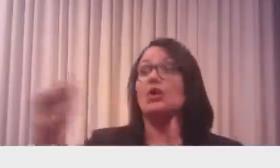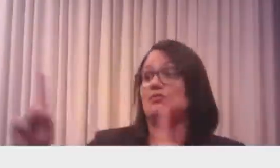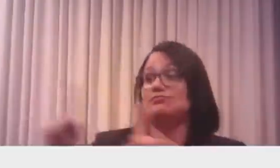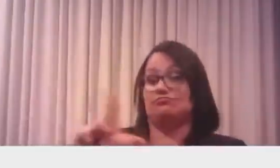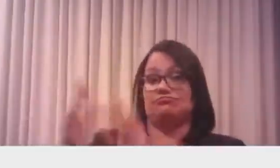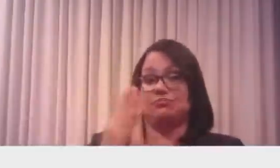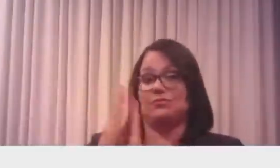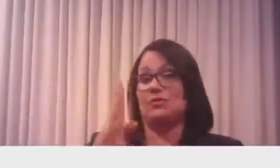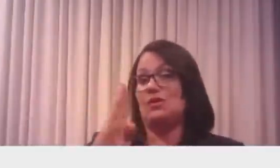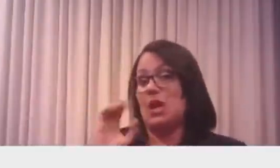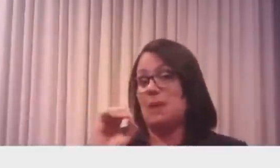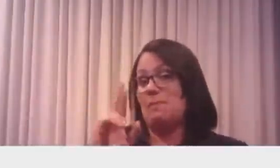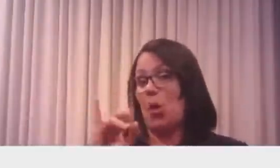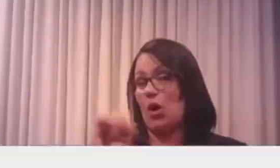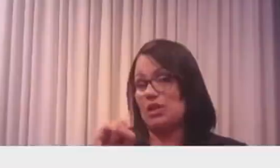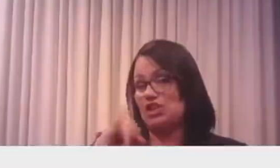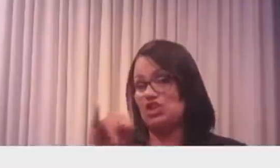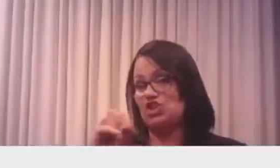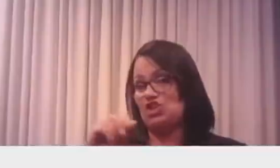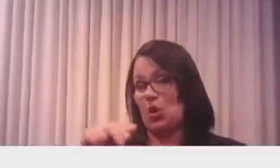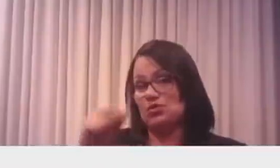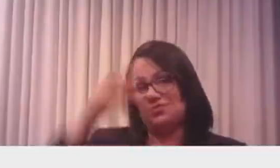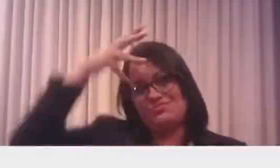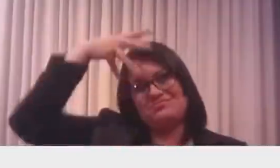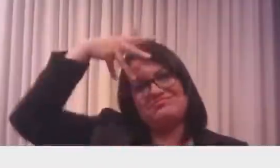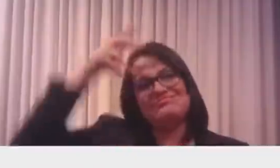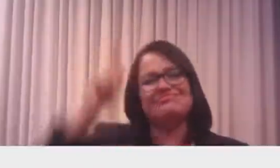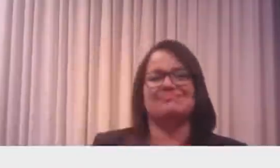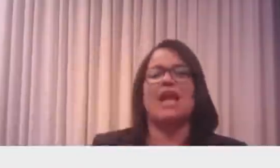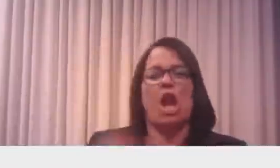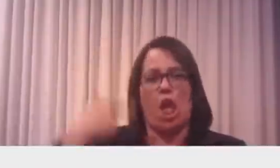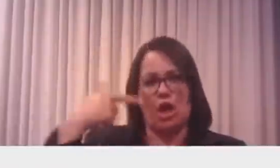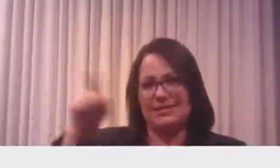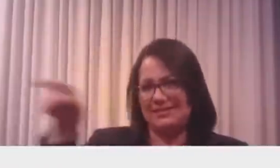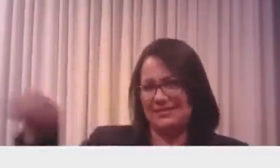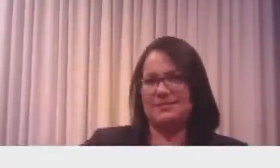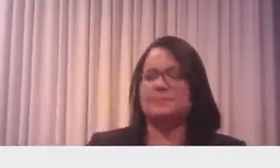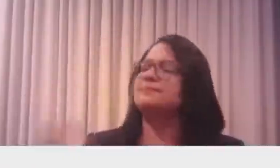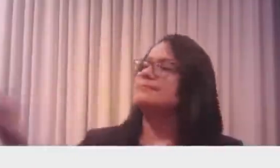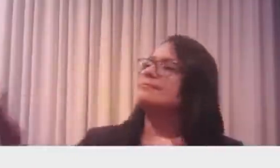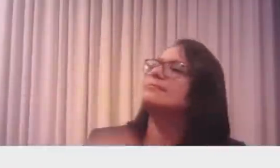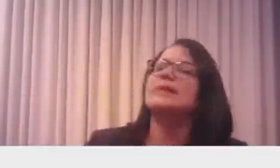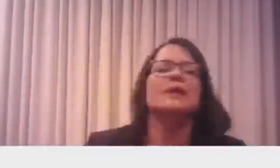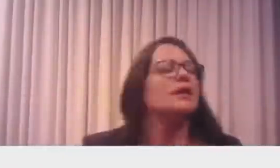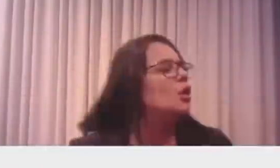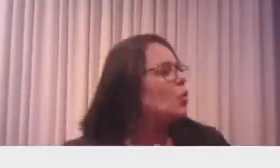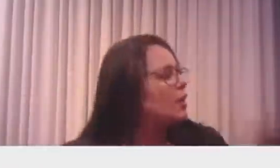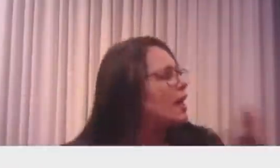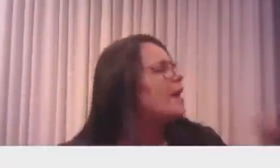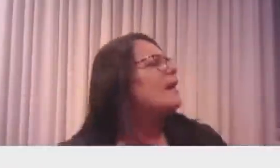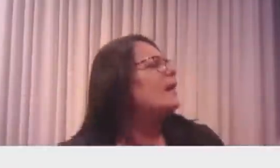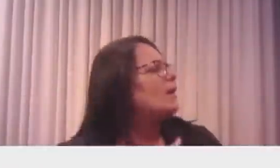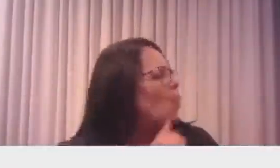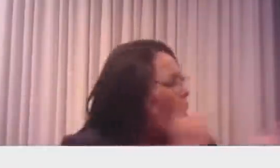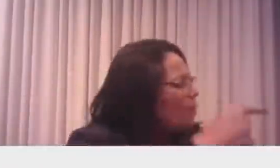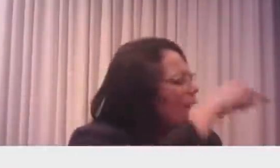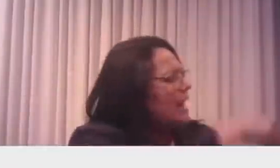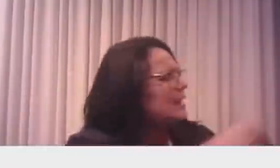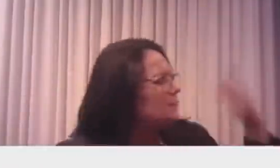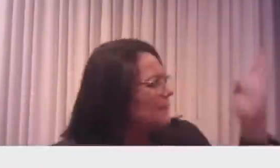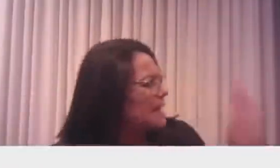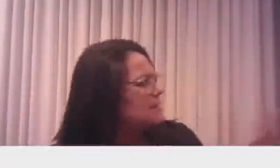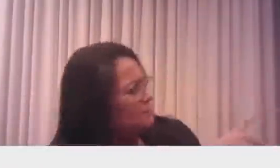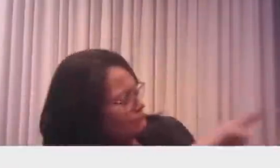acordo emergencial conosco pra importar algum tipo de mantimento nosso aqui, que está em falta na Inglaterra.